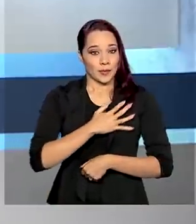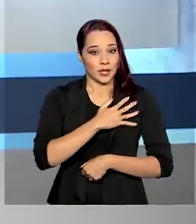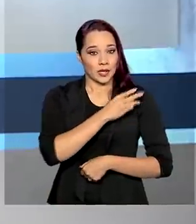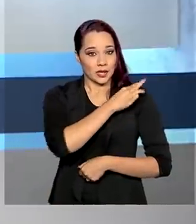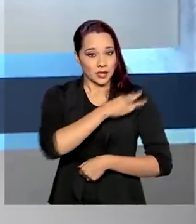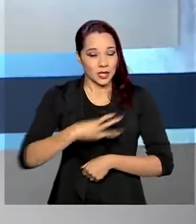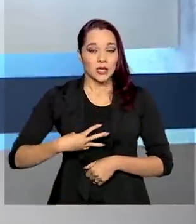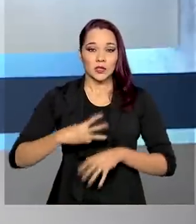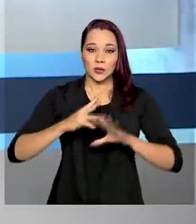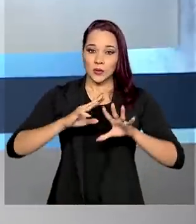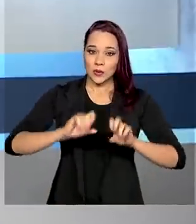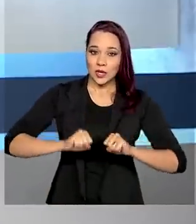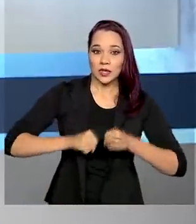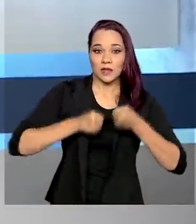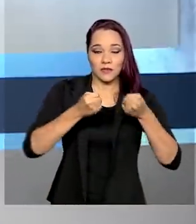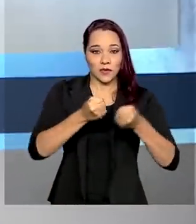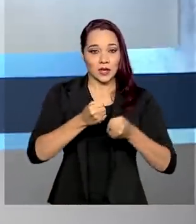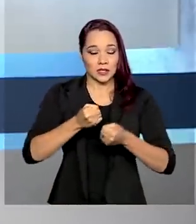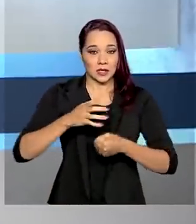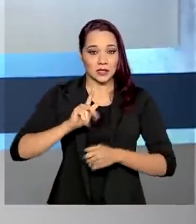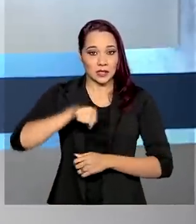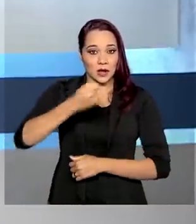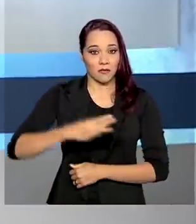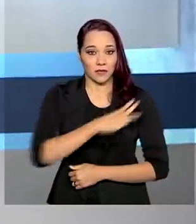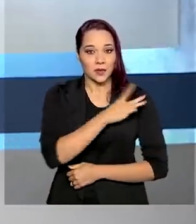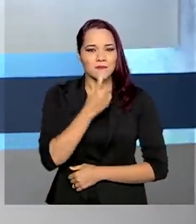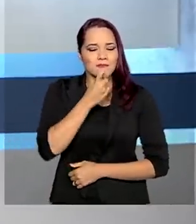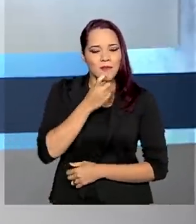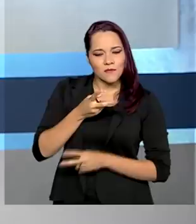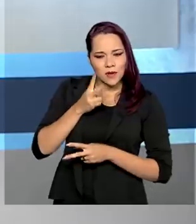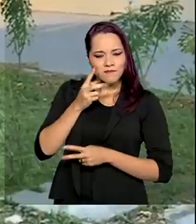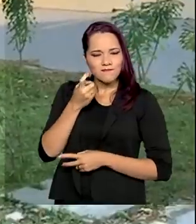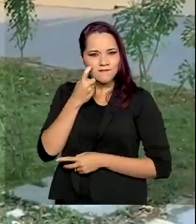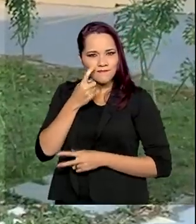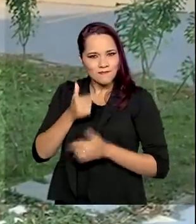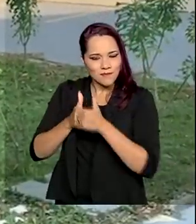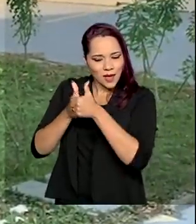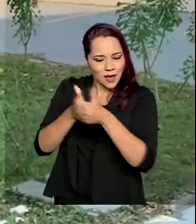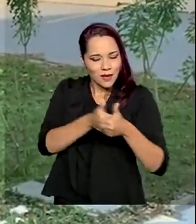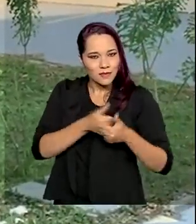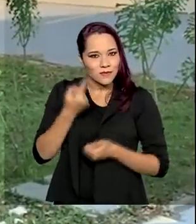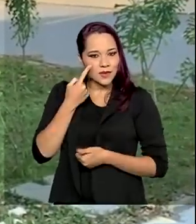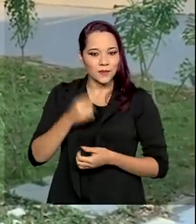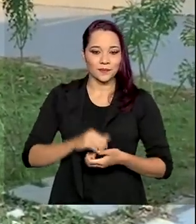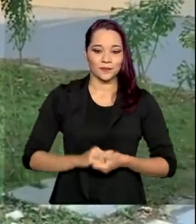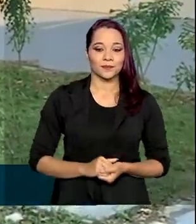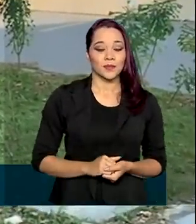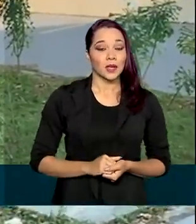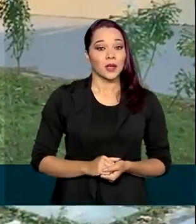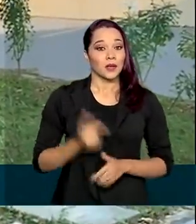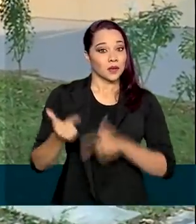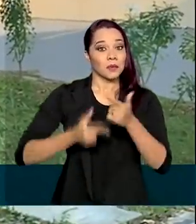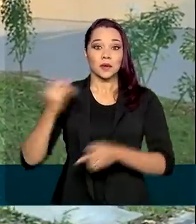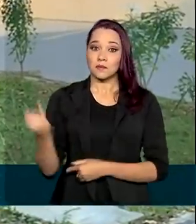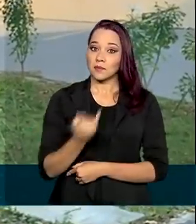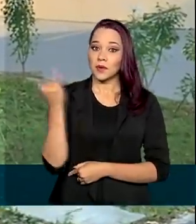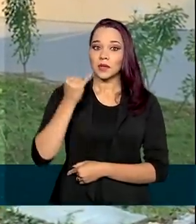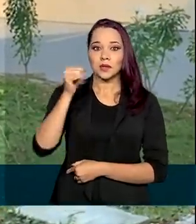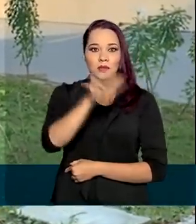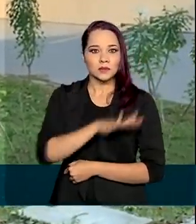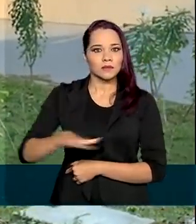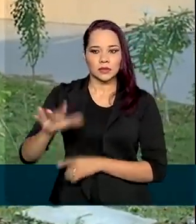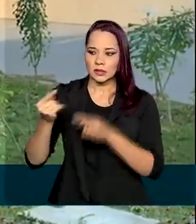Fernando Azevedo e Silva, foi conferir de perto as atividades. É uma operação muito importante no ambiente de